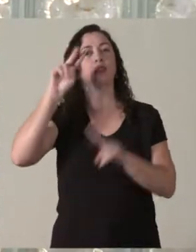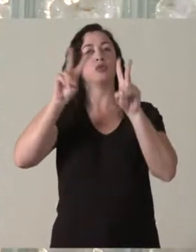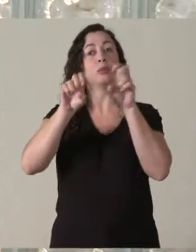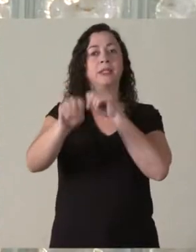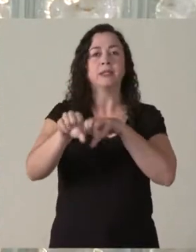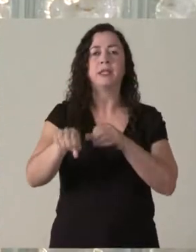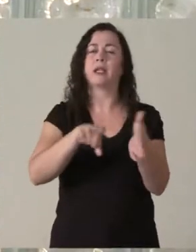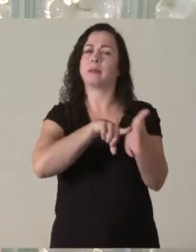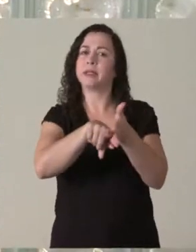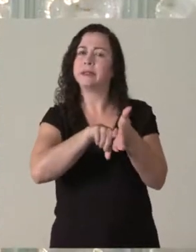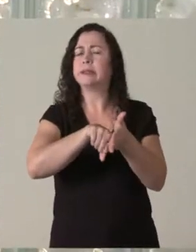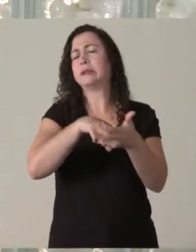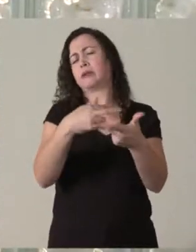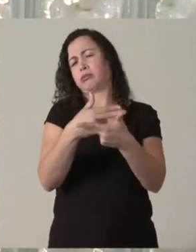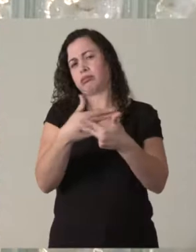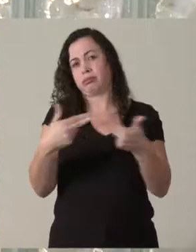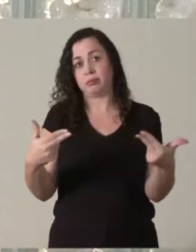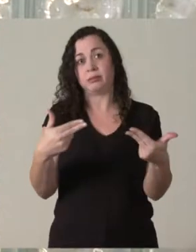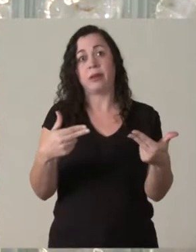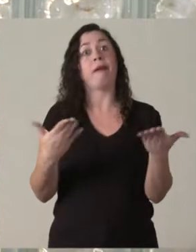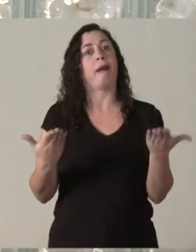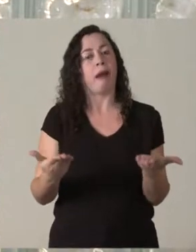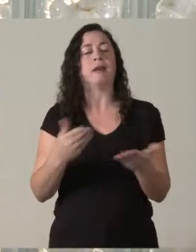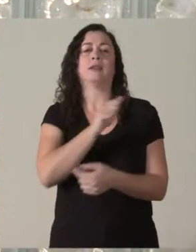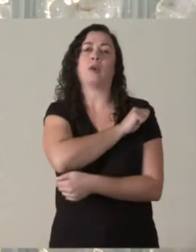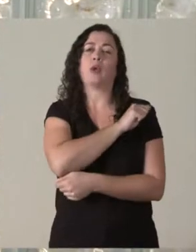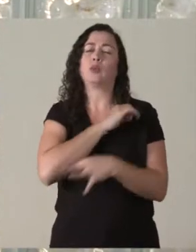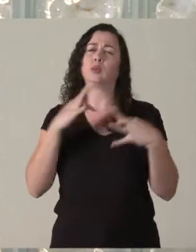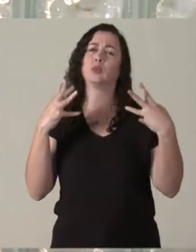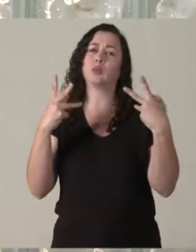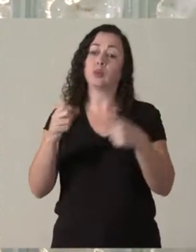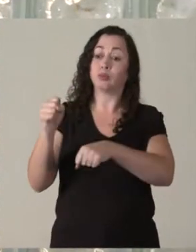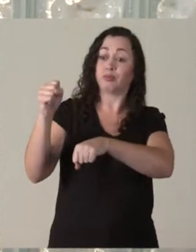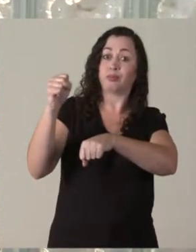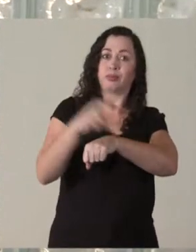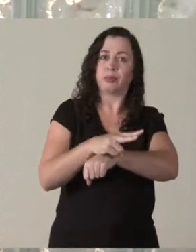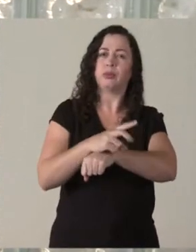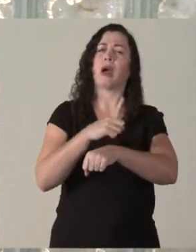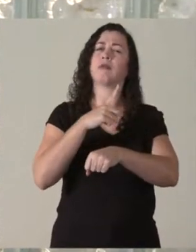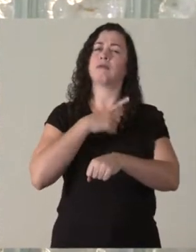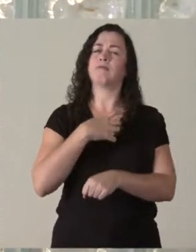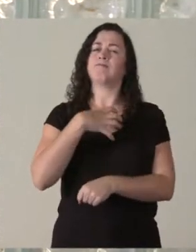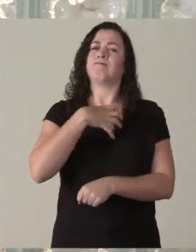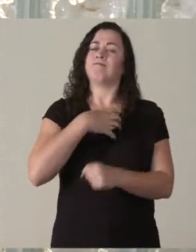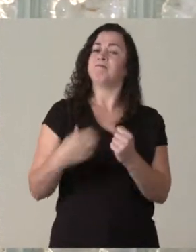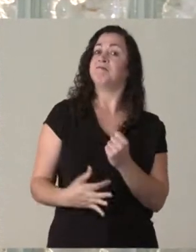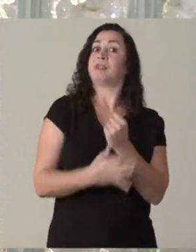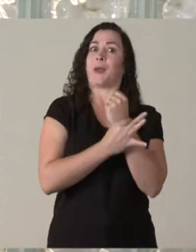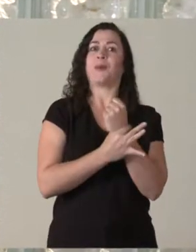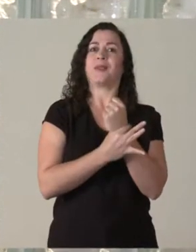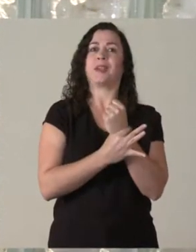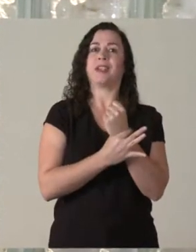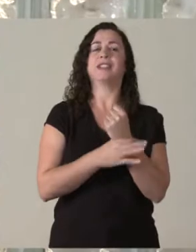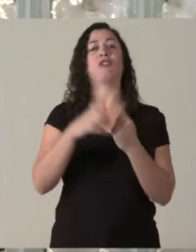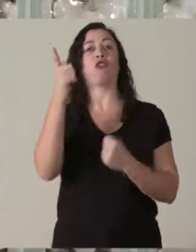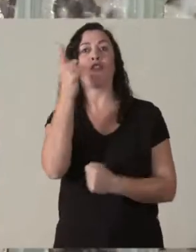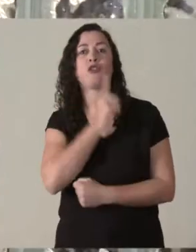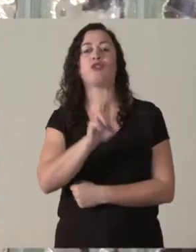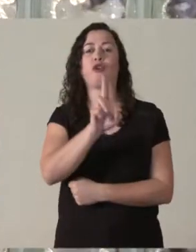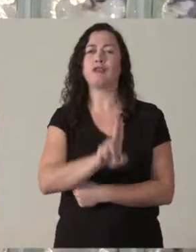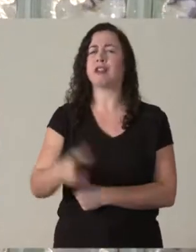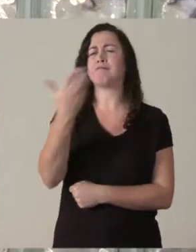pesquisa, etc. De modo que os estudantes que aqui cheguem tenham a segurança de que vão encontrar a melhor